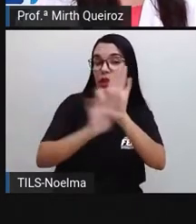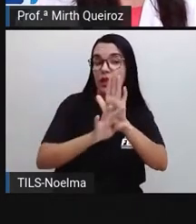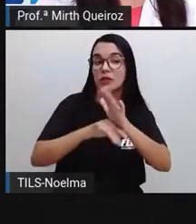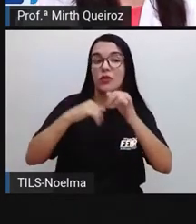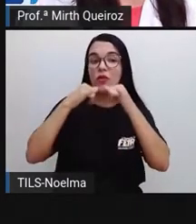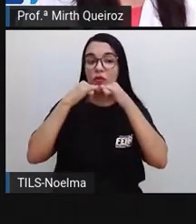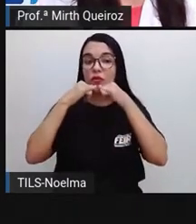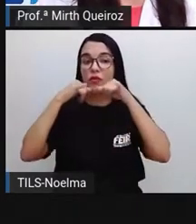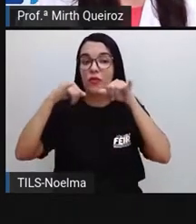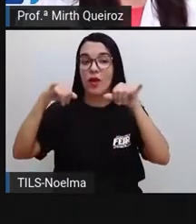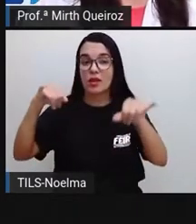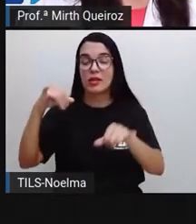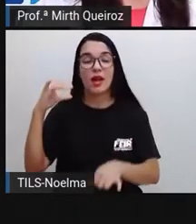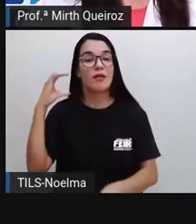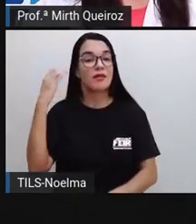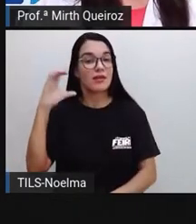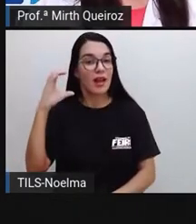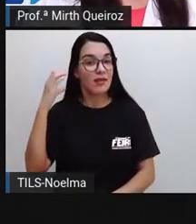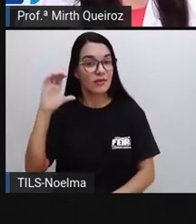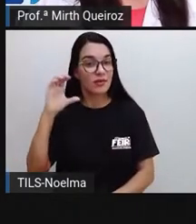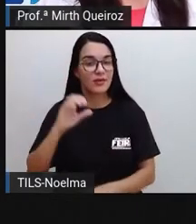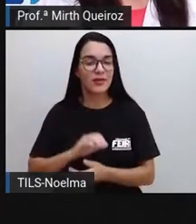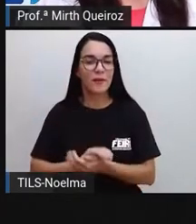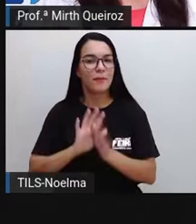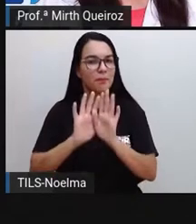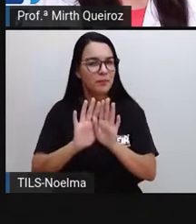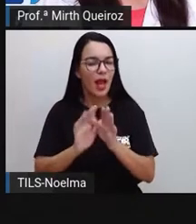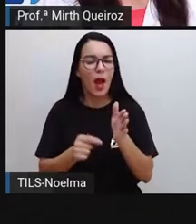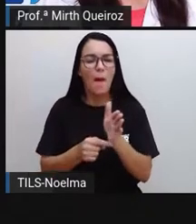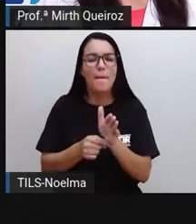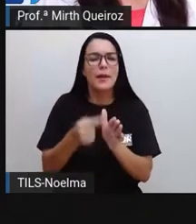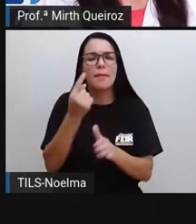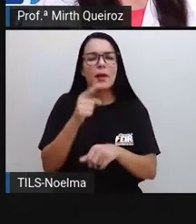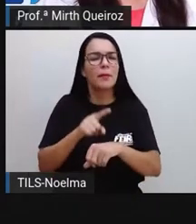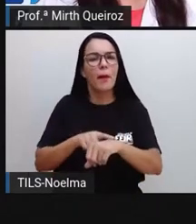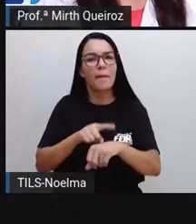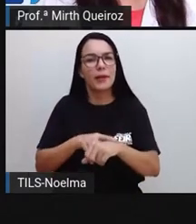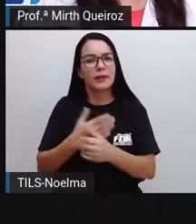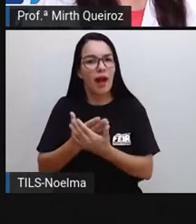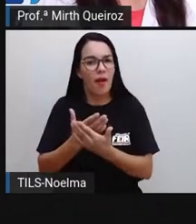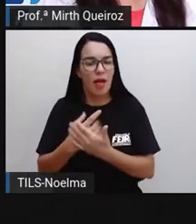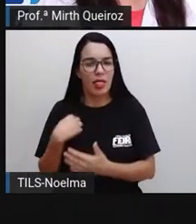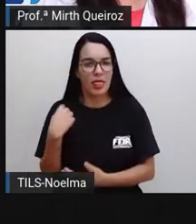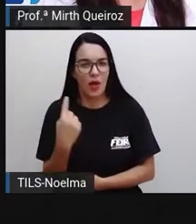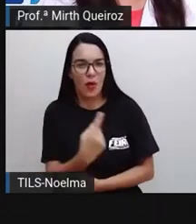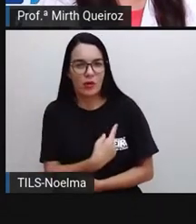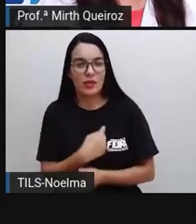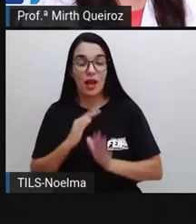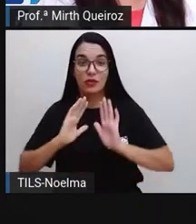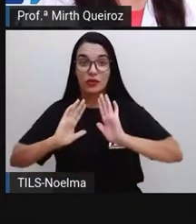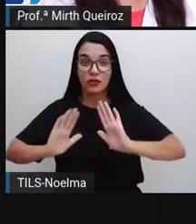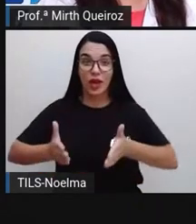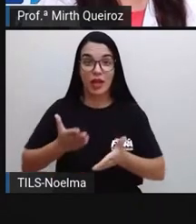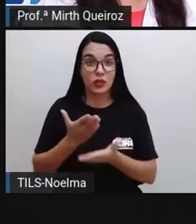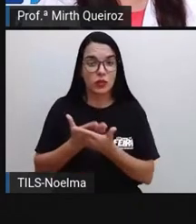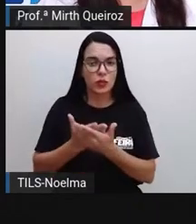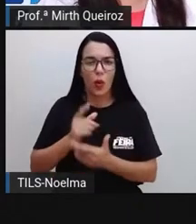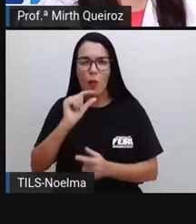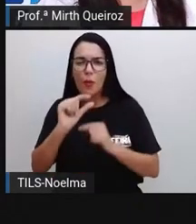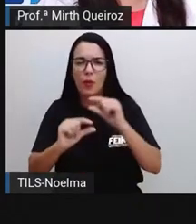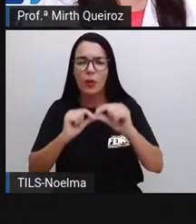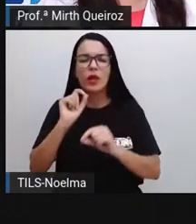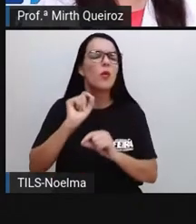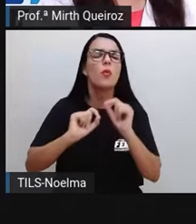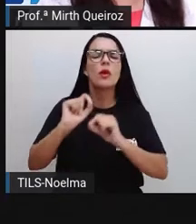E aí, na aula anterior, no nosso primeiro momento, né? A gente já estudou aí já um pouquinho sobre o que